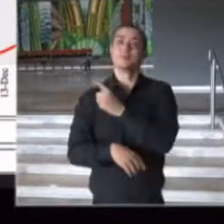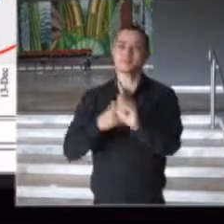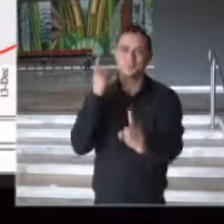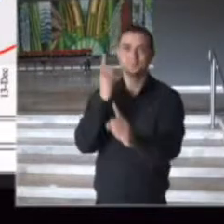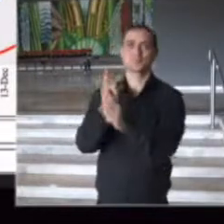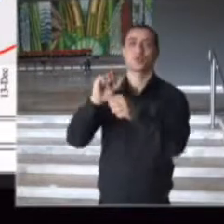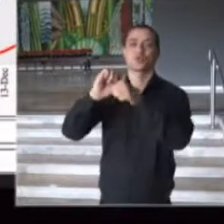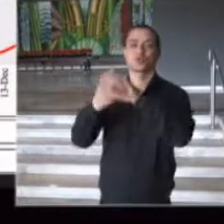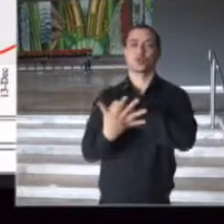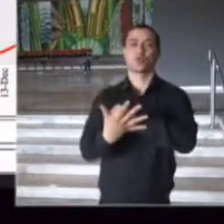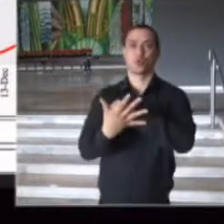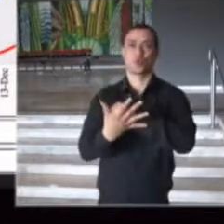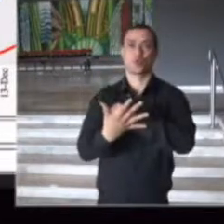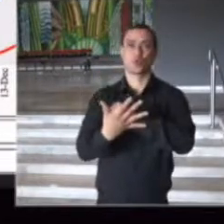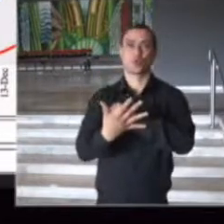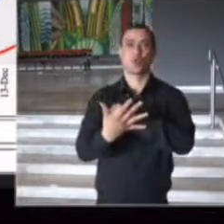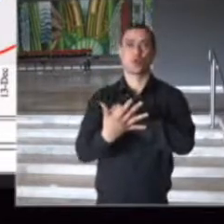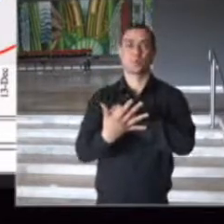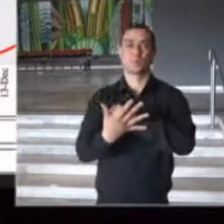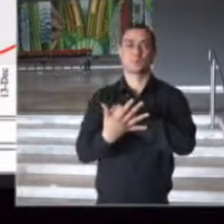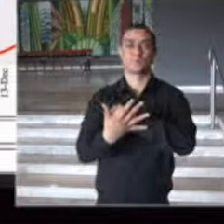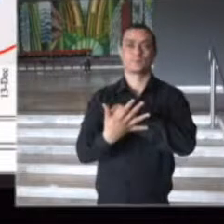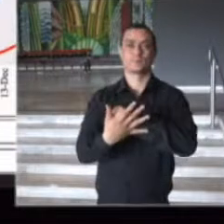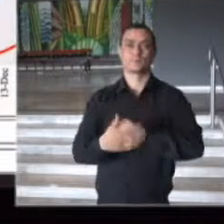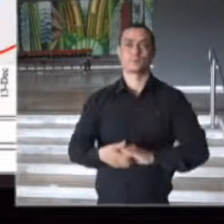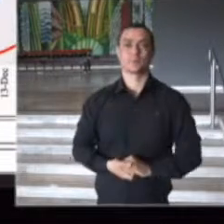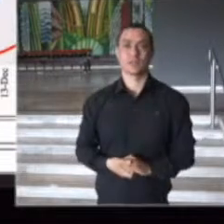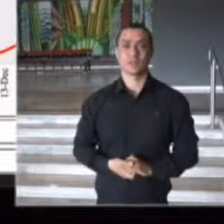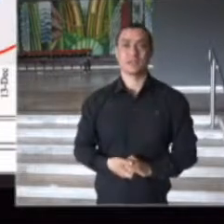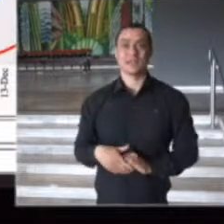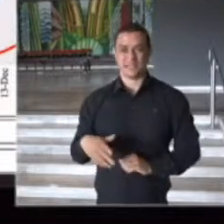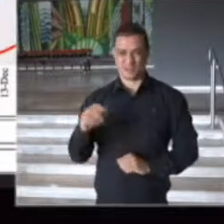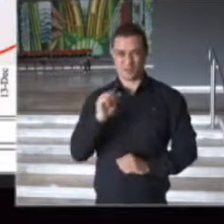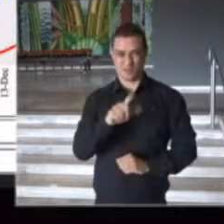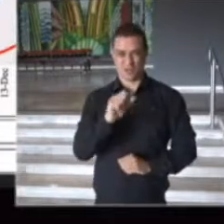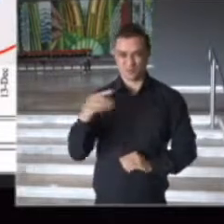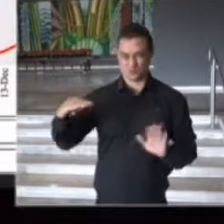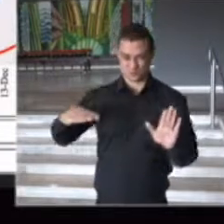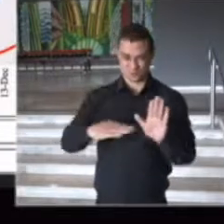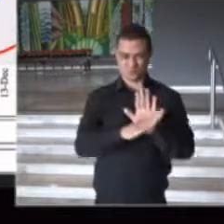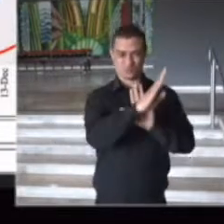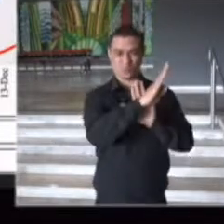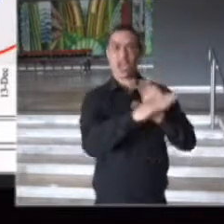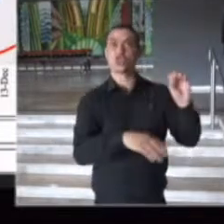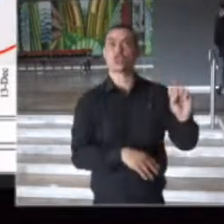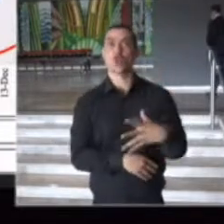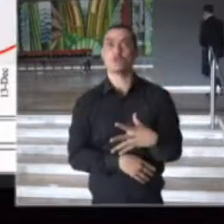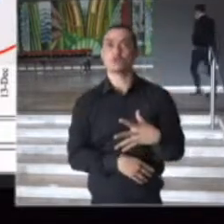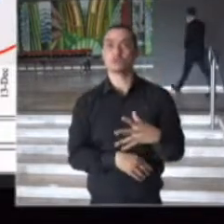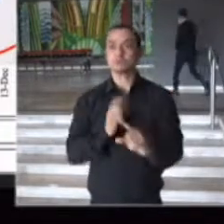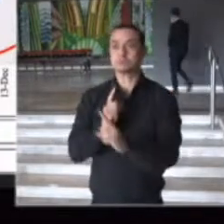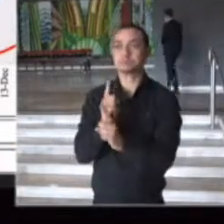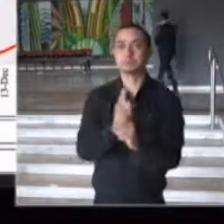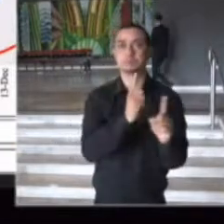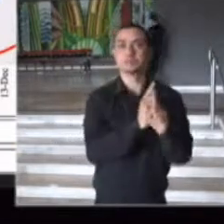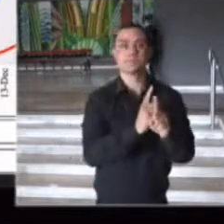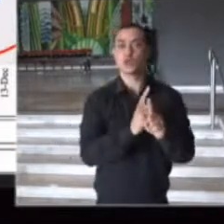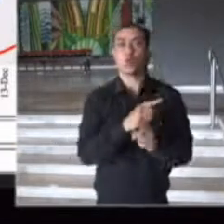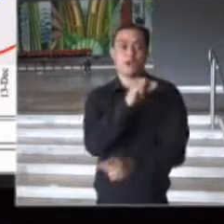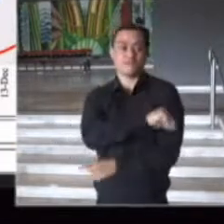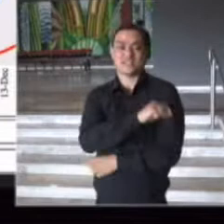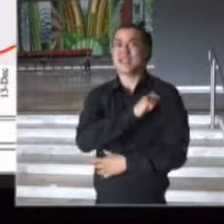com o novo caso. E a linha azul mostra os novos casos em pessoas não